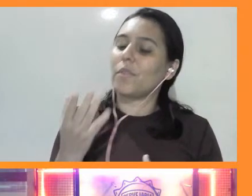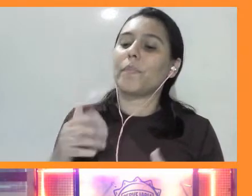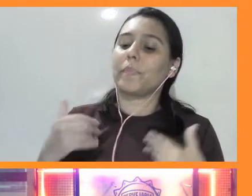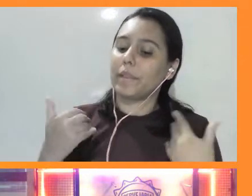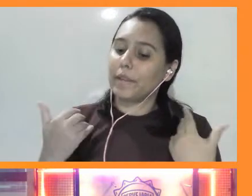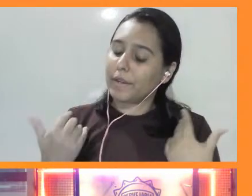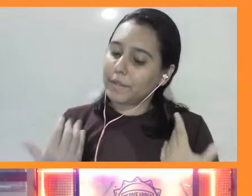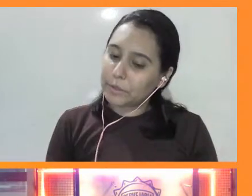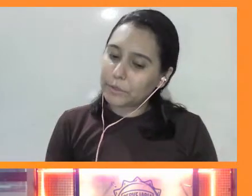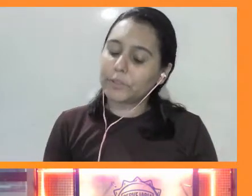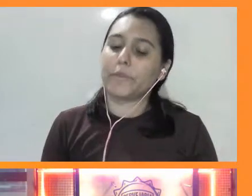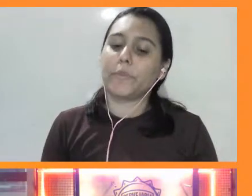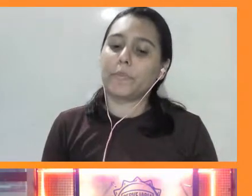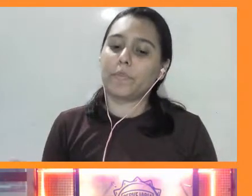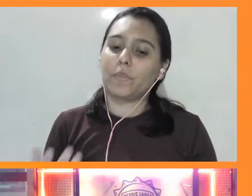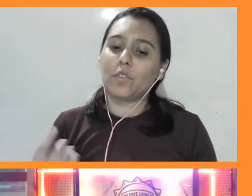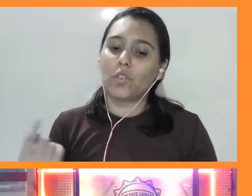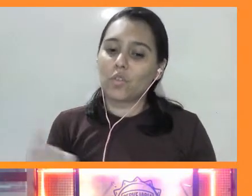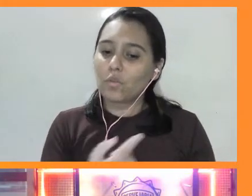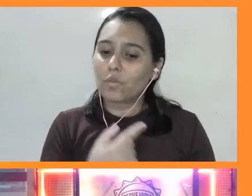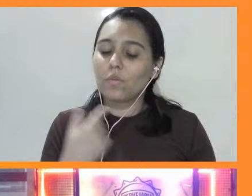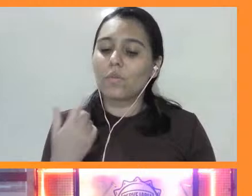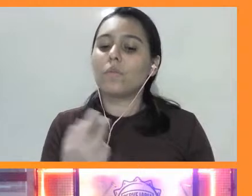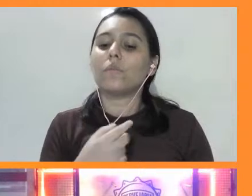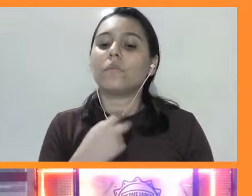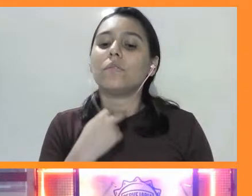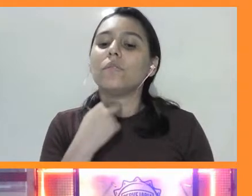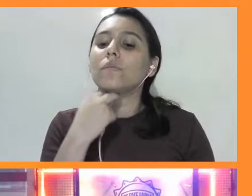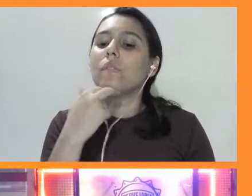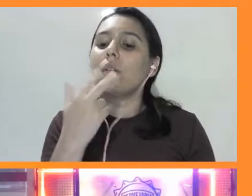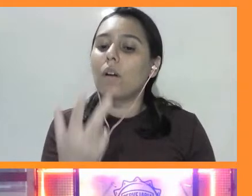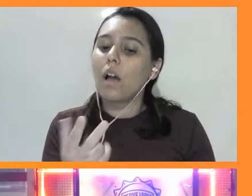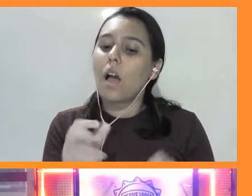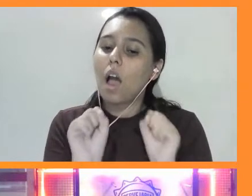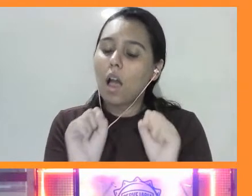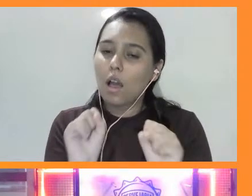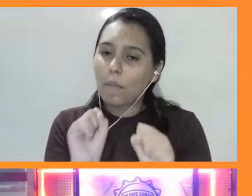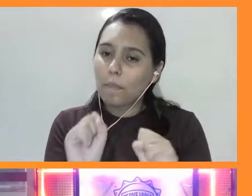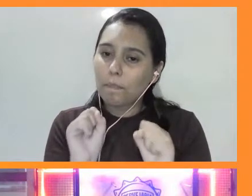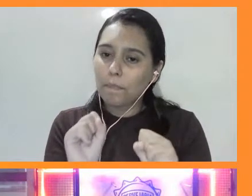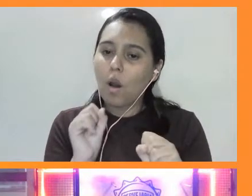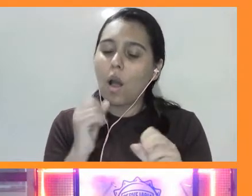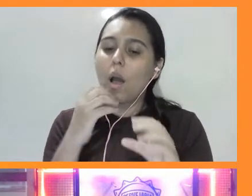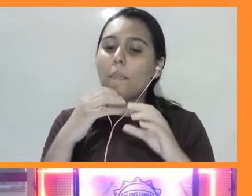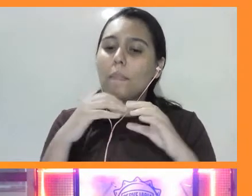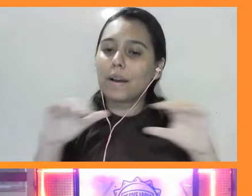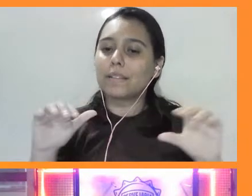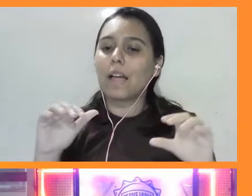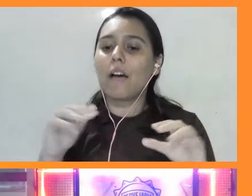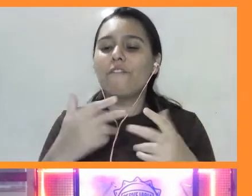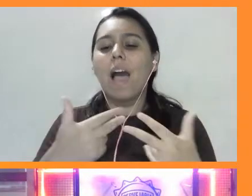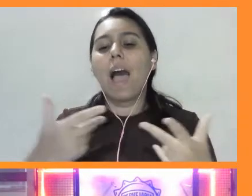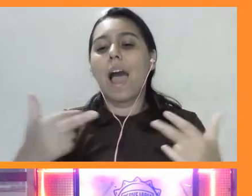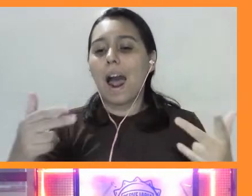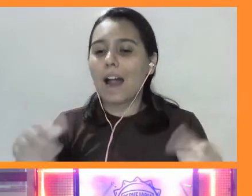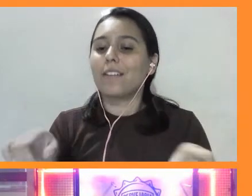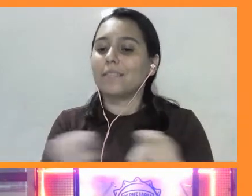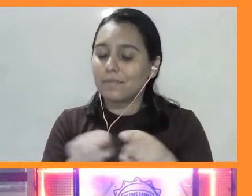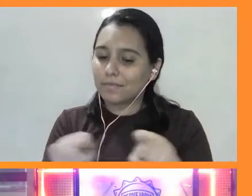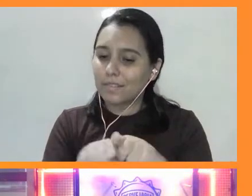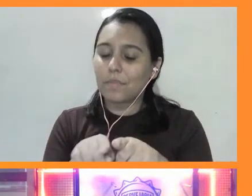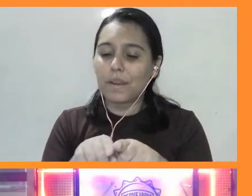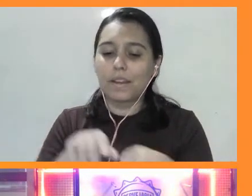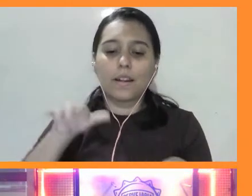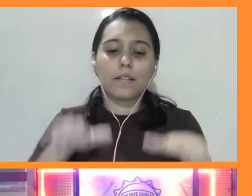como nossa vocalização, a gente pode emitir diversas mensagens, através do balançar de cabeças, os lagartos também emitem várias mensagens.